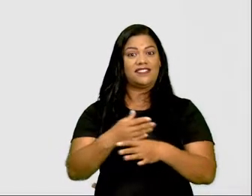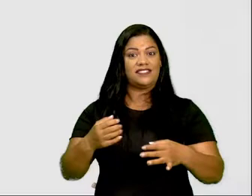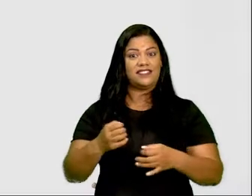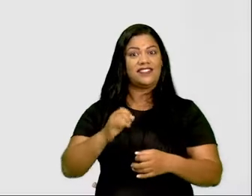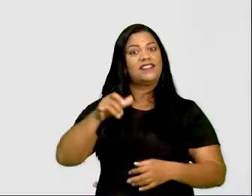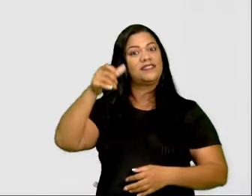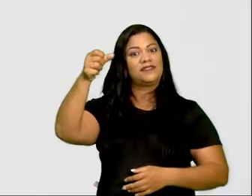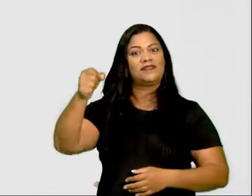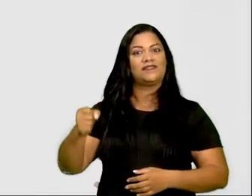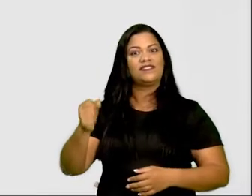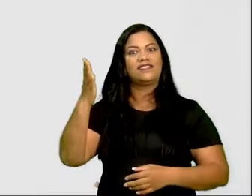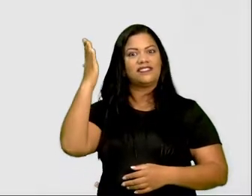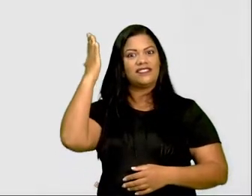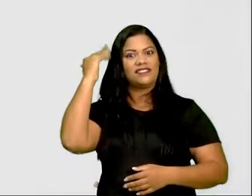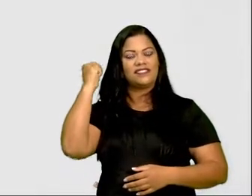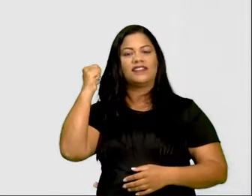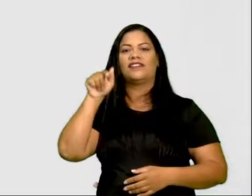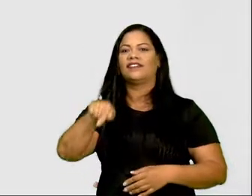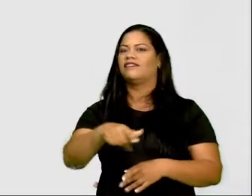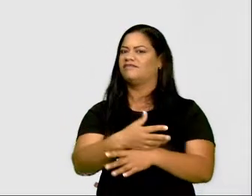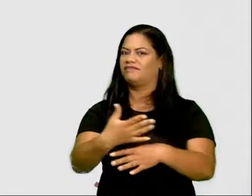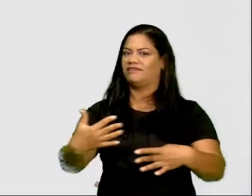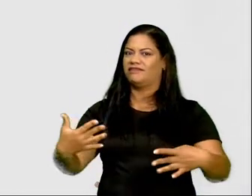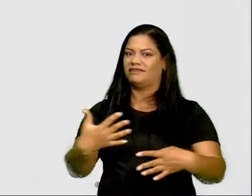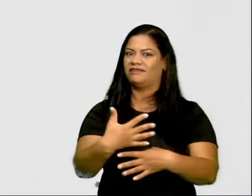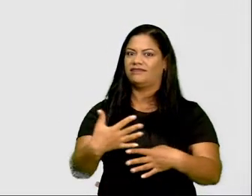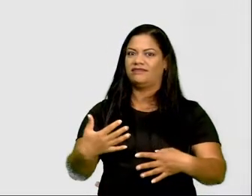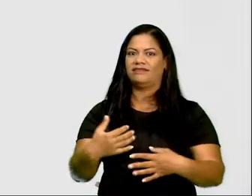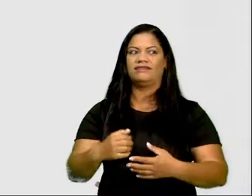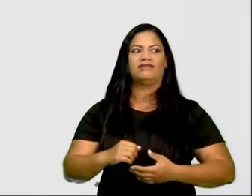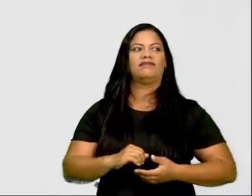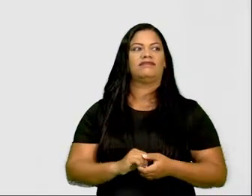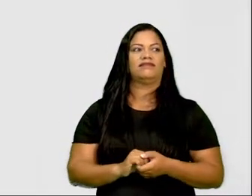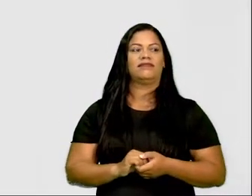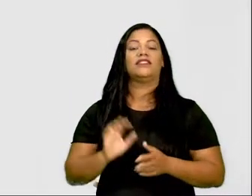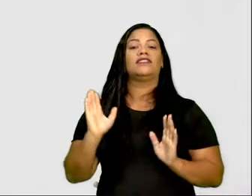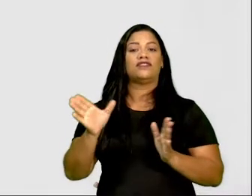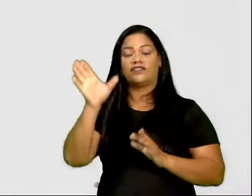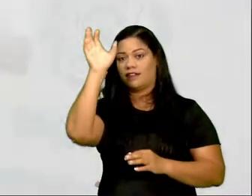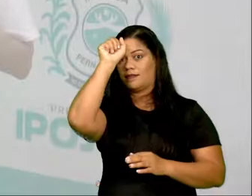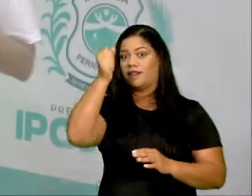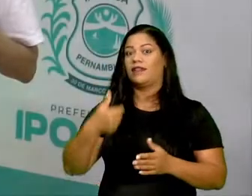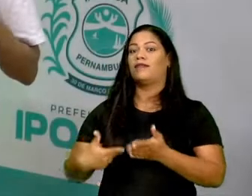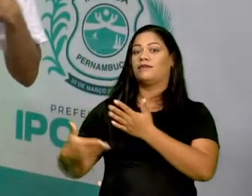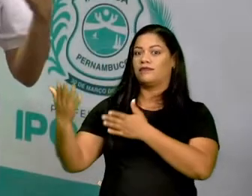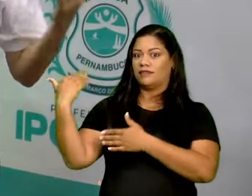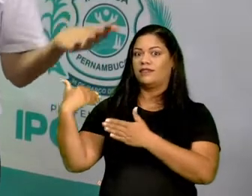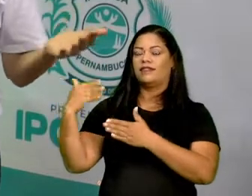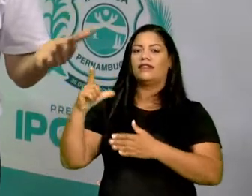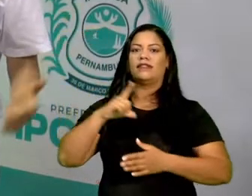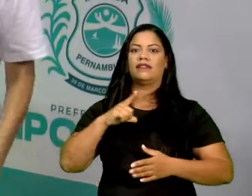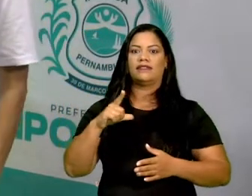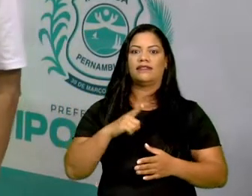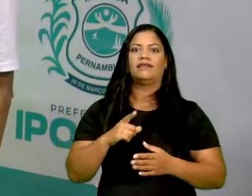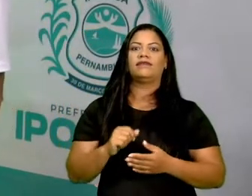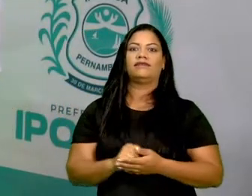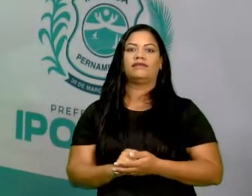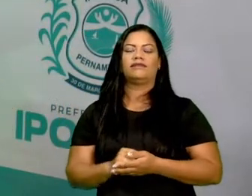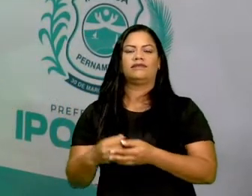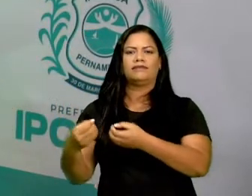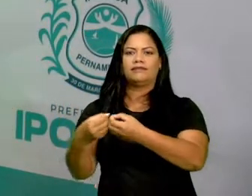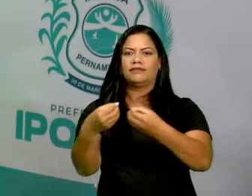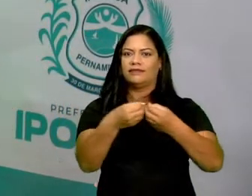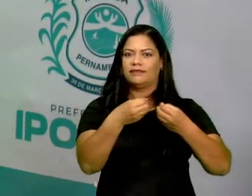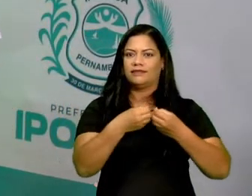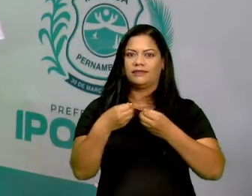Ipojuca, porque a gente sabe que a cidade de Ipojuca, como já aprendemos antes, ela tem um distrito. Aqui eu